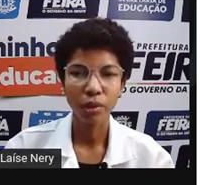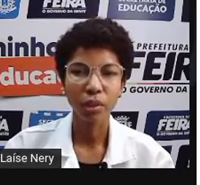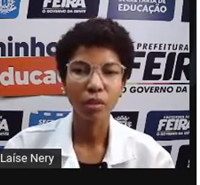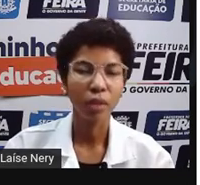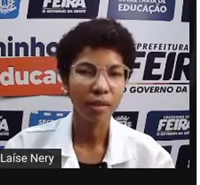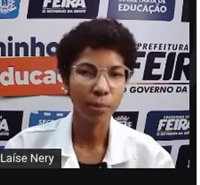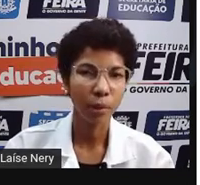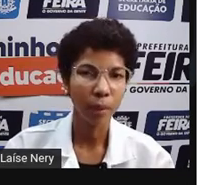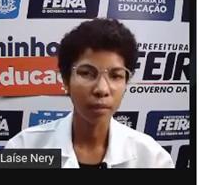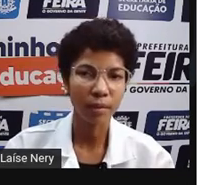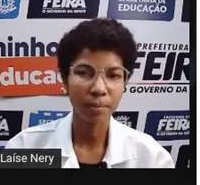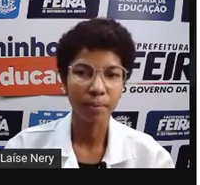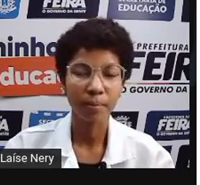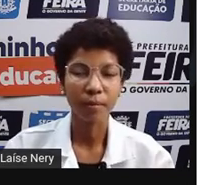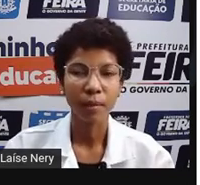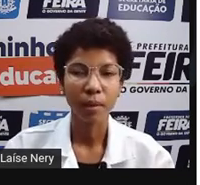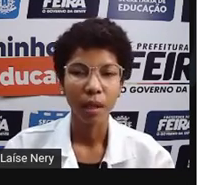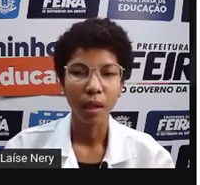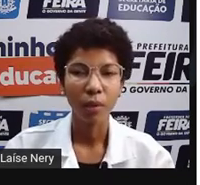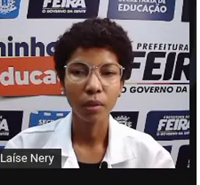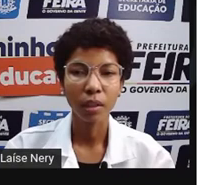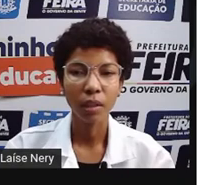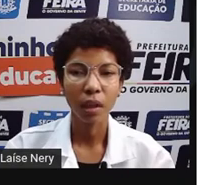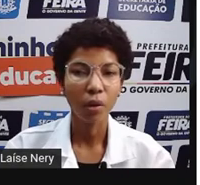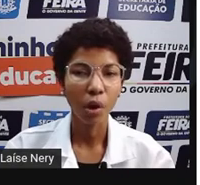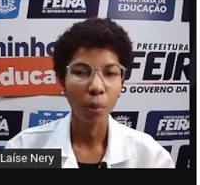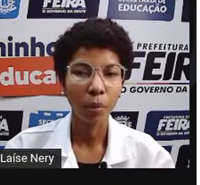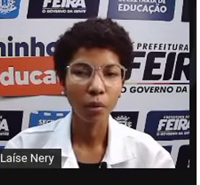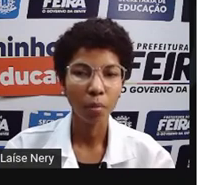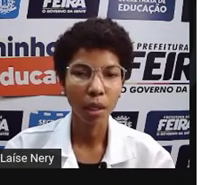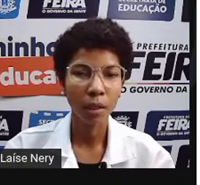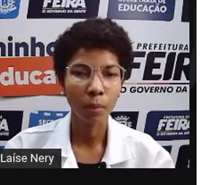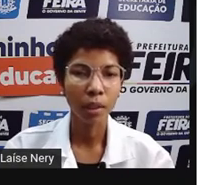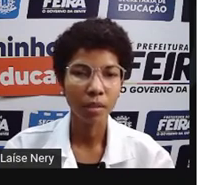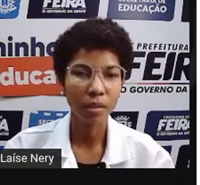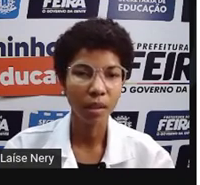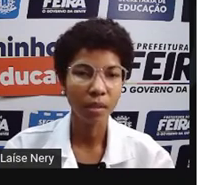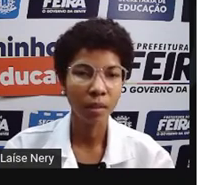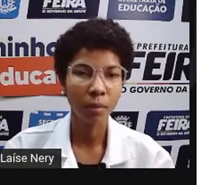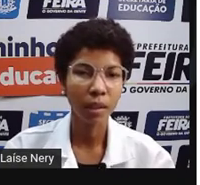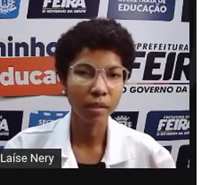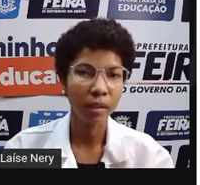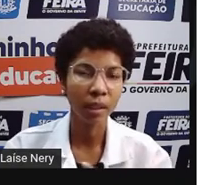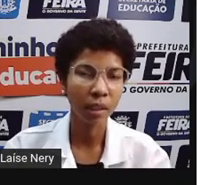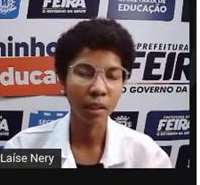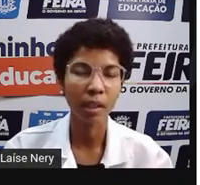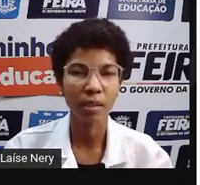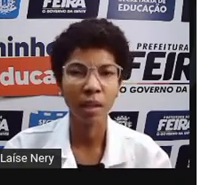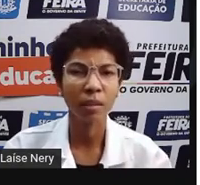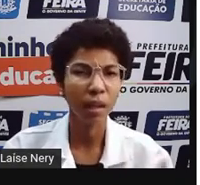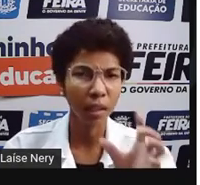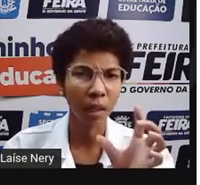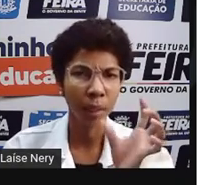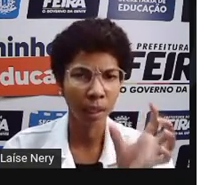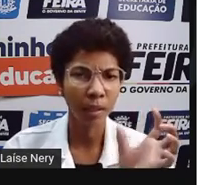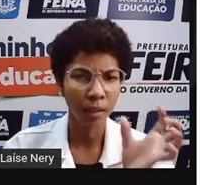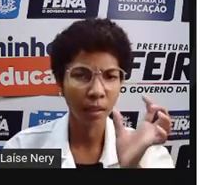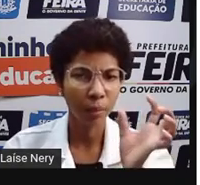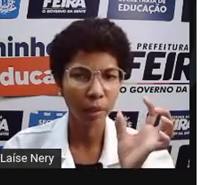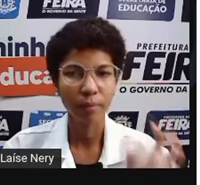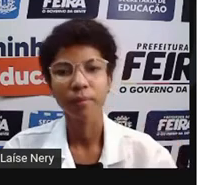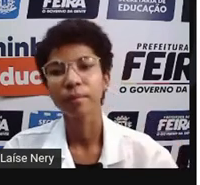de kilowatts por mês. É o que a Coelba me cobraria por essas três lâmpadas incandescentes daquela